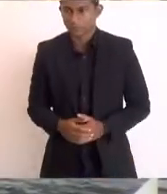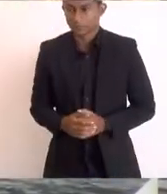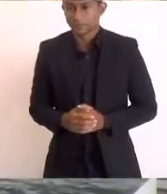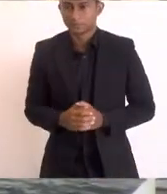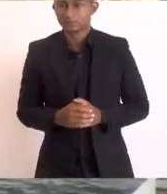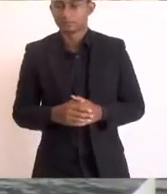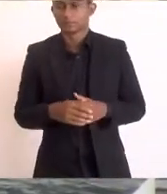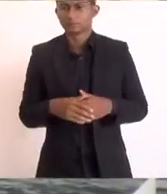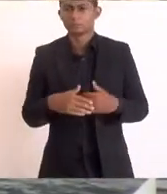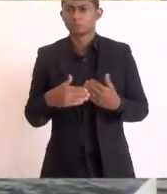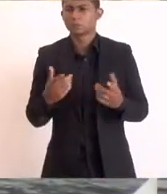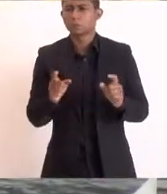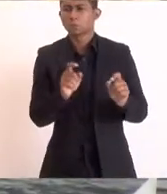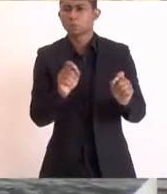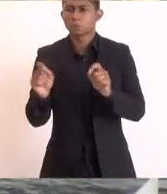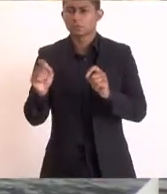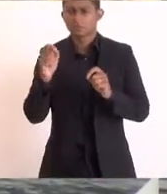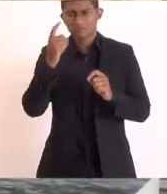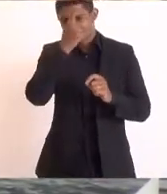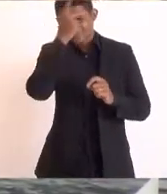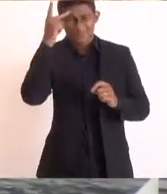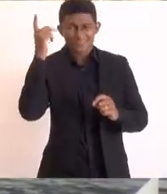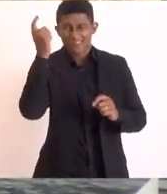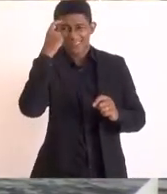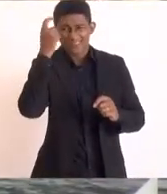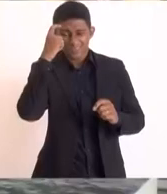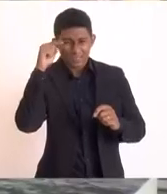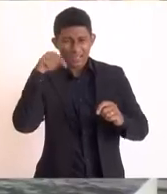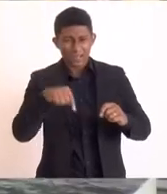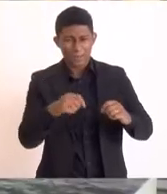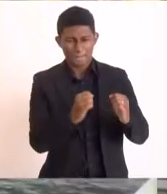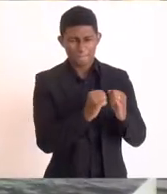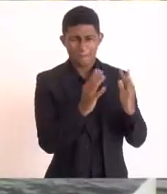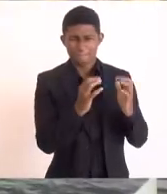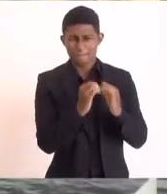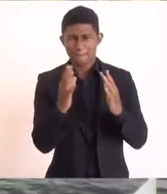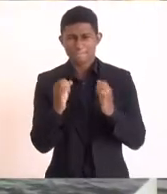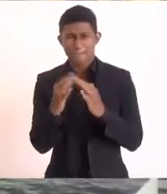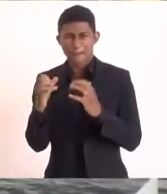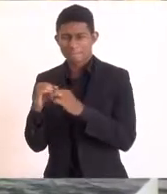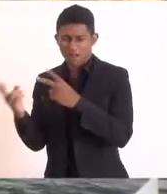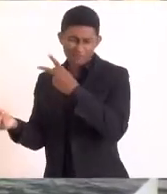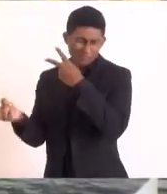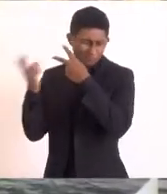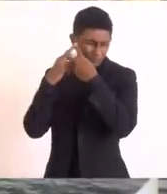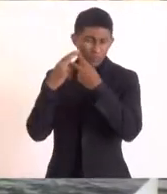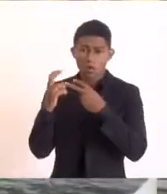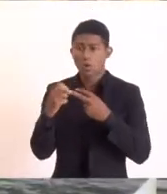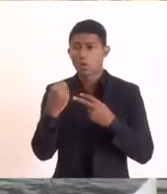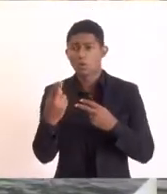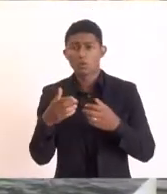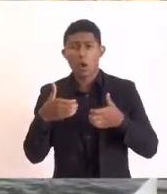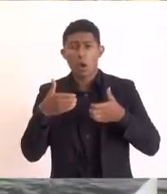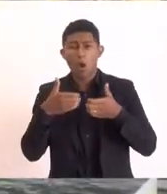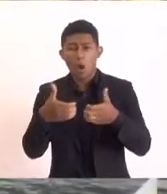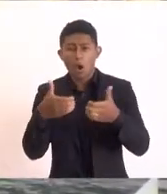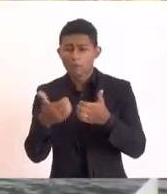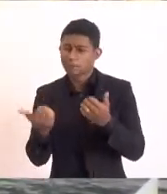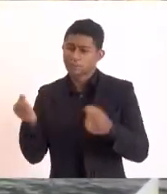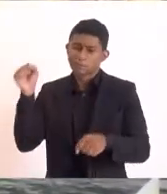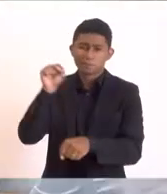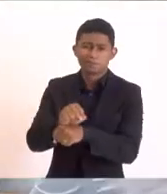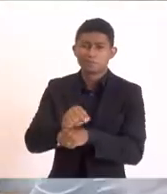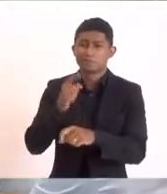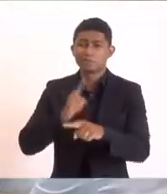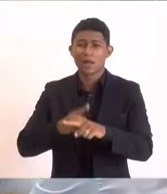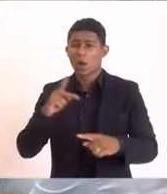um buraco na estrada, não é para você ter que parar um ônibus porque furou um pneu dentro de um buraco,